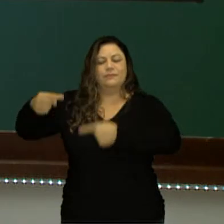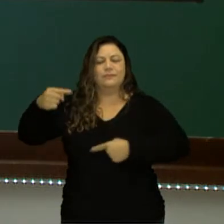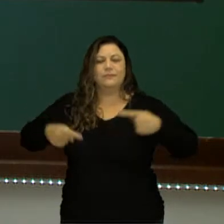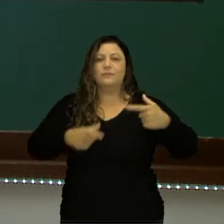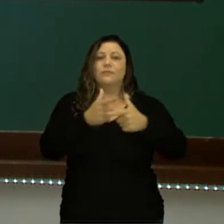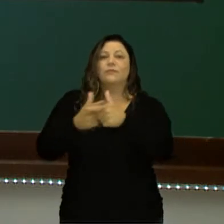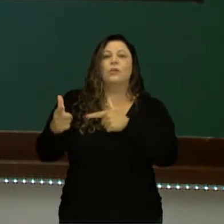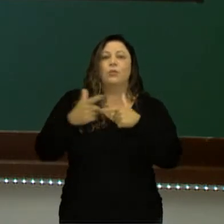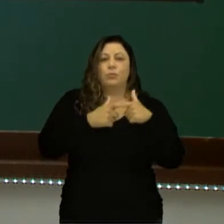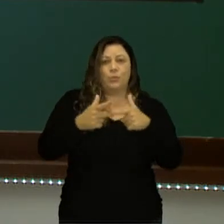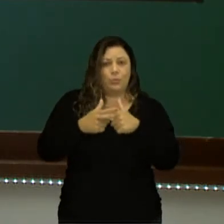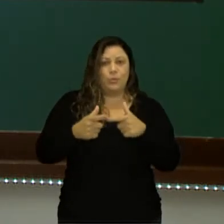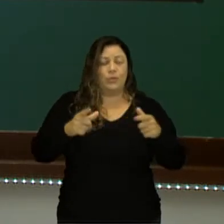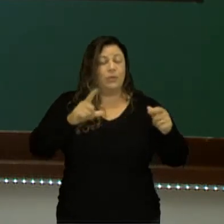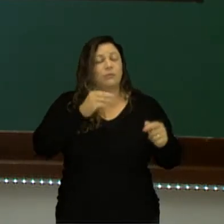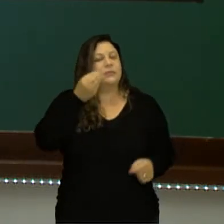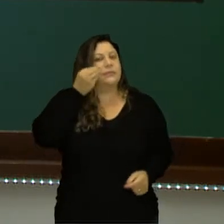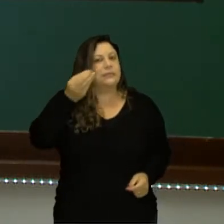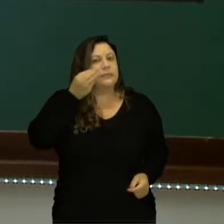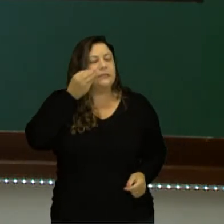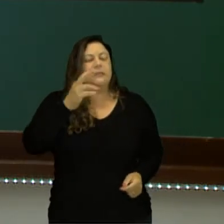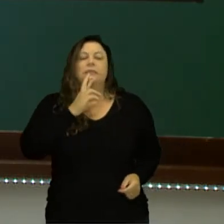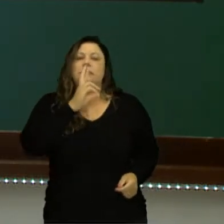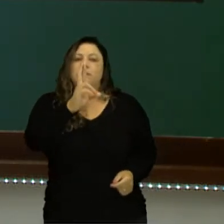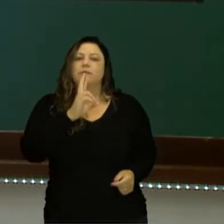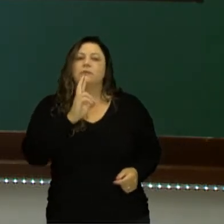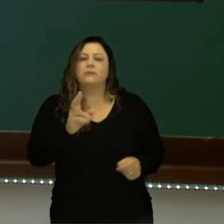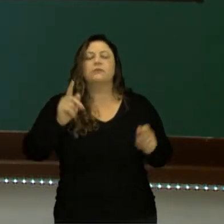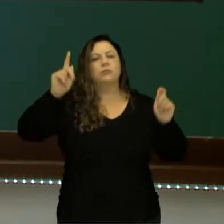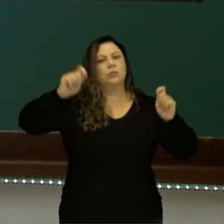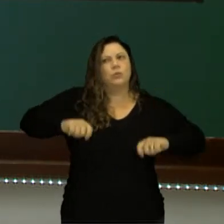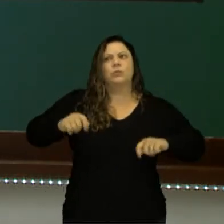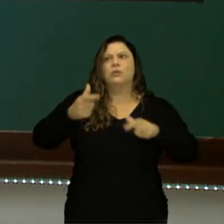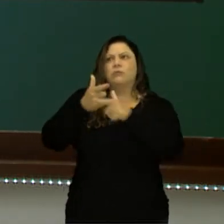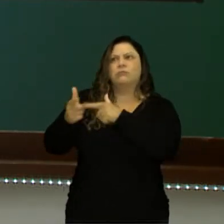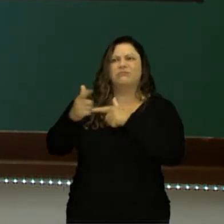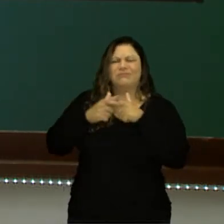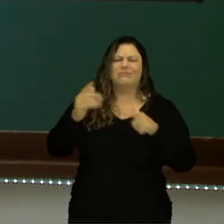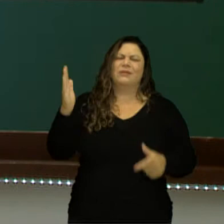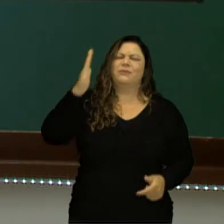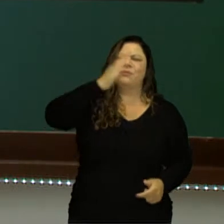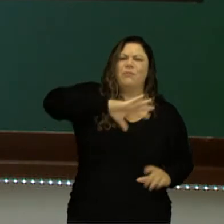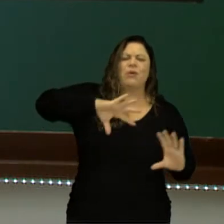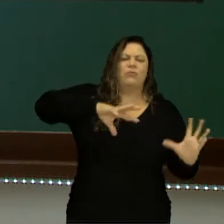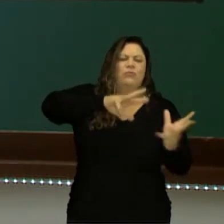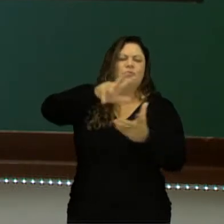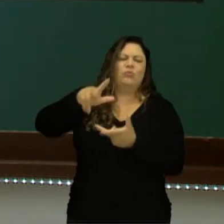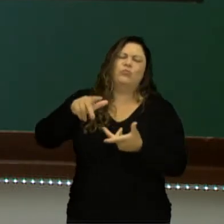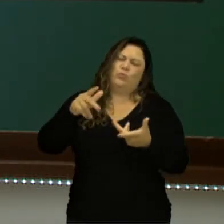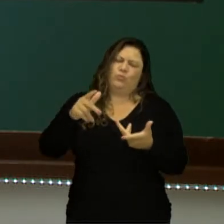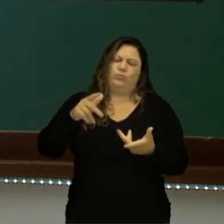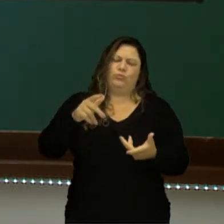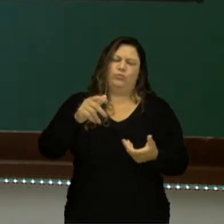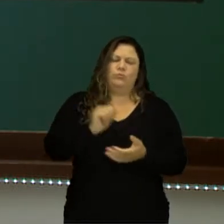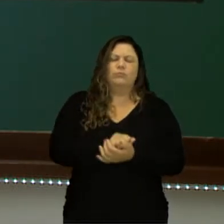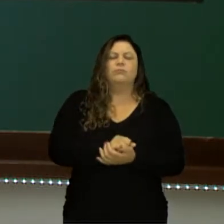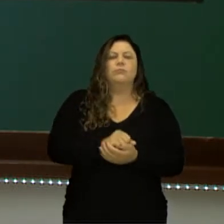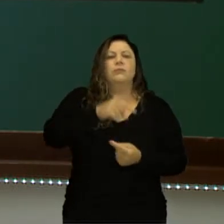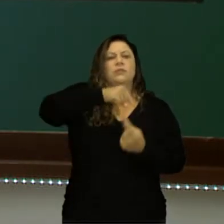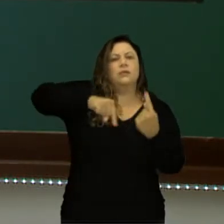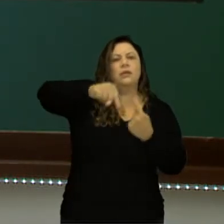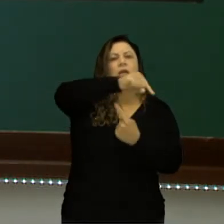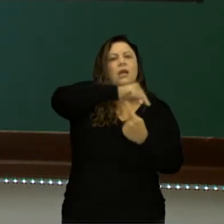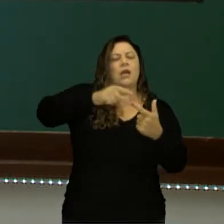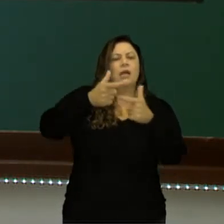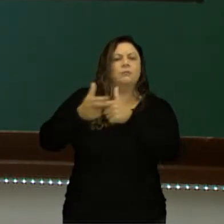problema que ele está tentando responder é então o problema do mal no mundo, né? Agostinho e o problema do mal.